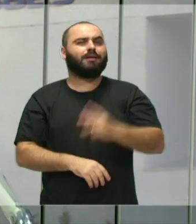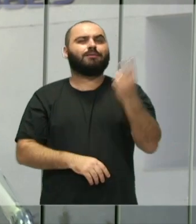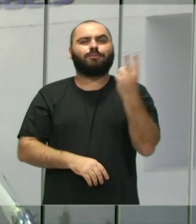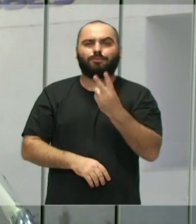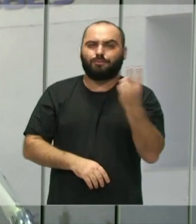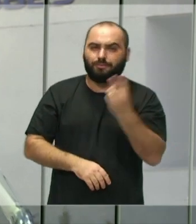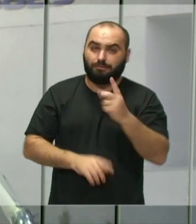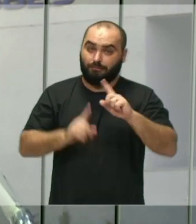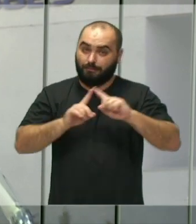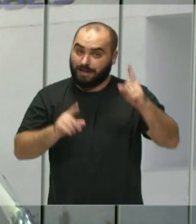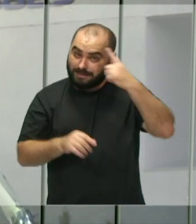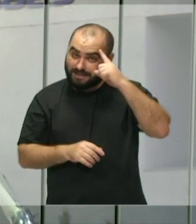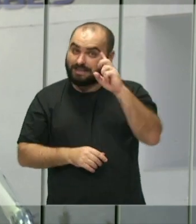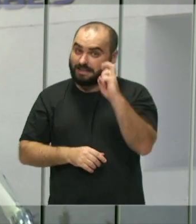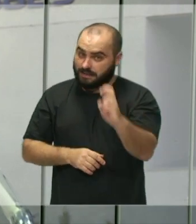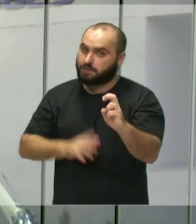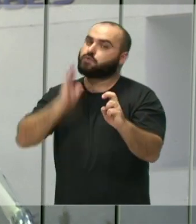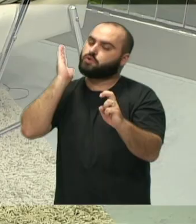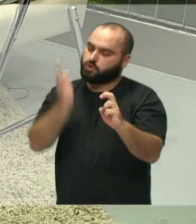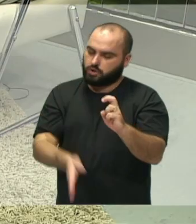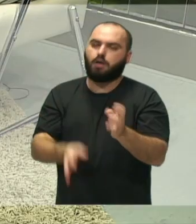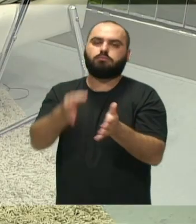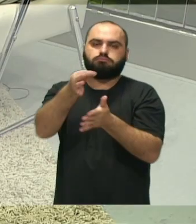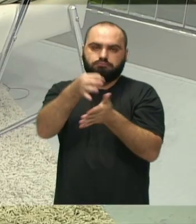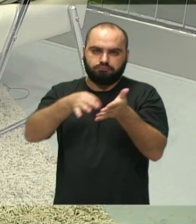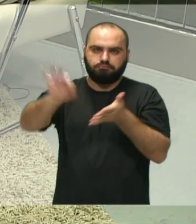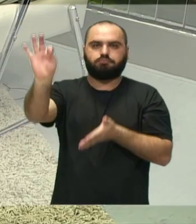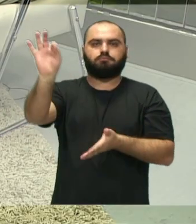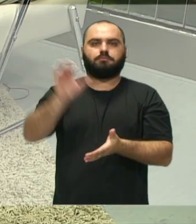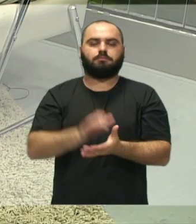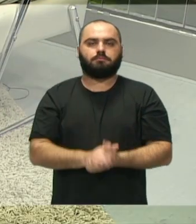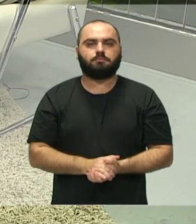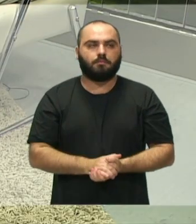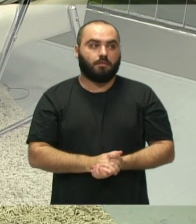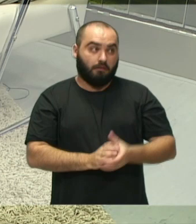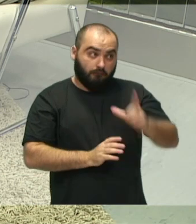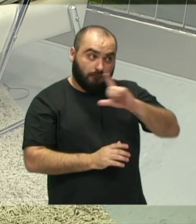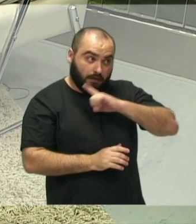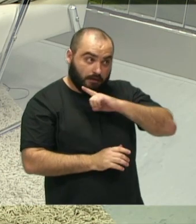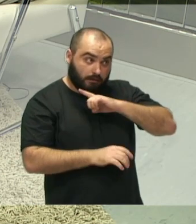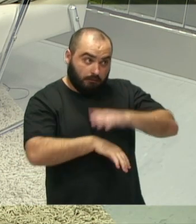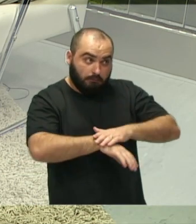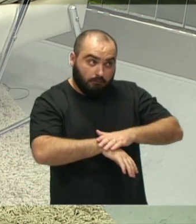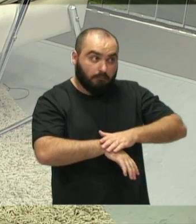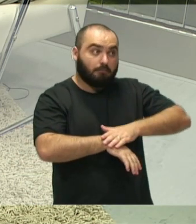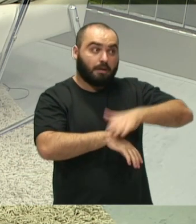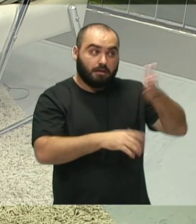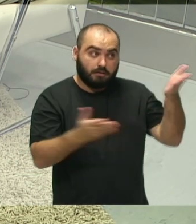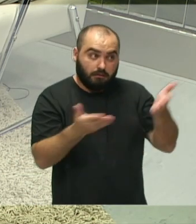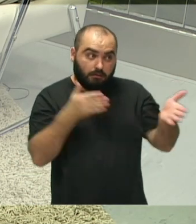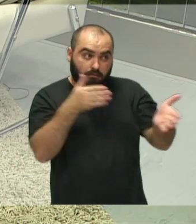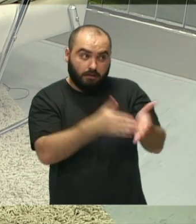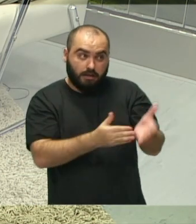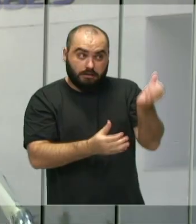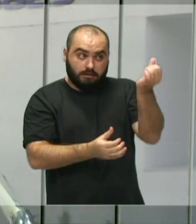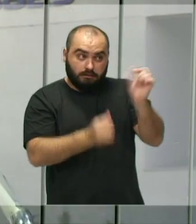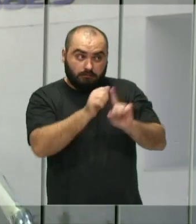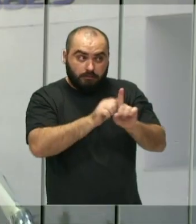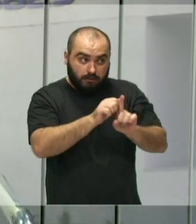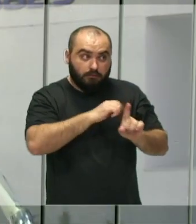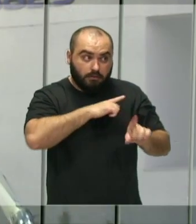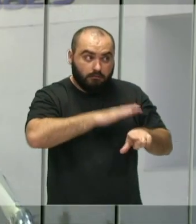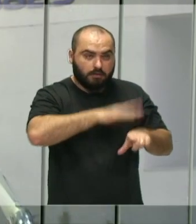a de 5 de março está confirmada. É possível que haverão outras ainda no primeiro semestre, vereadora? Sim, sim,